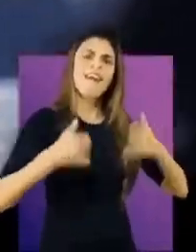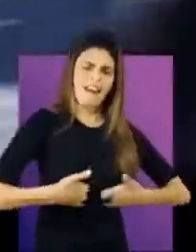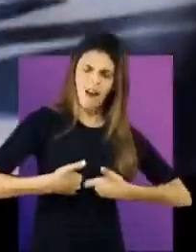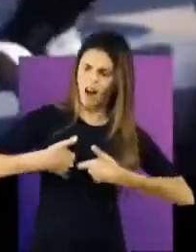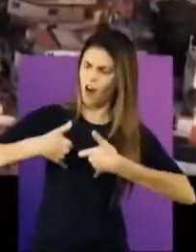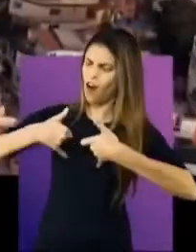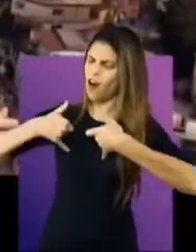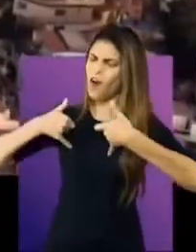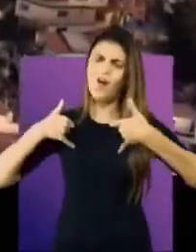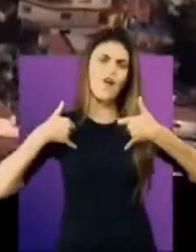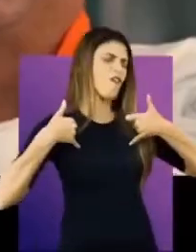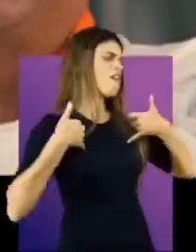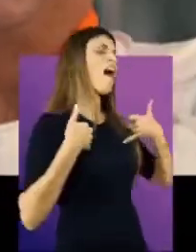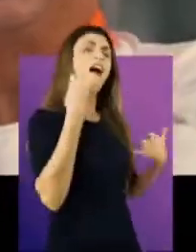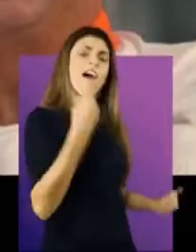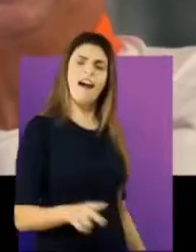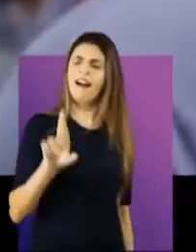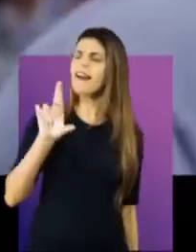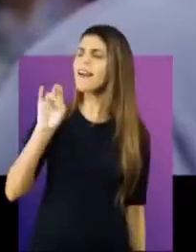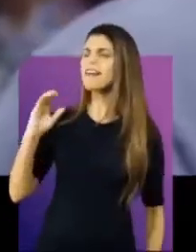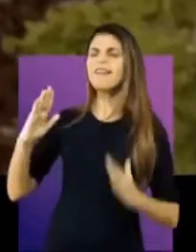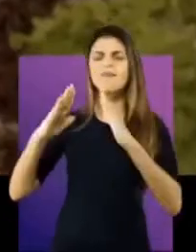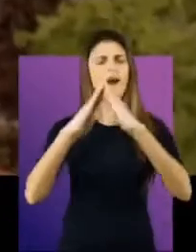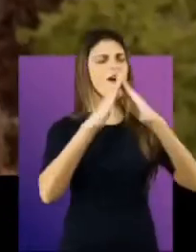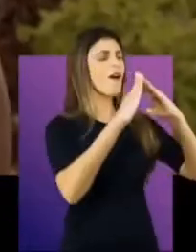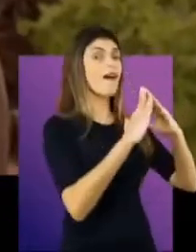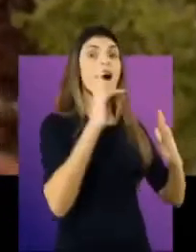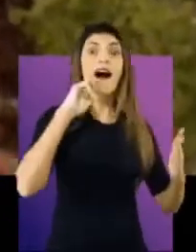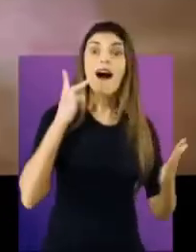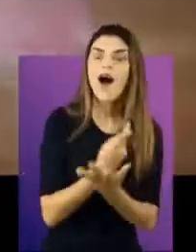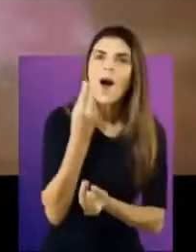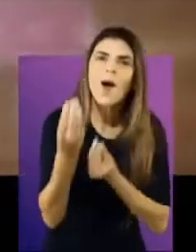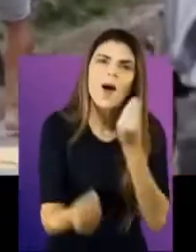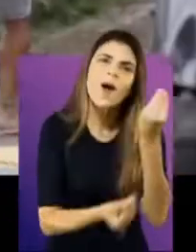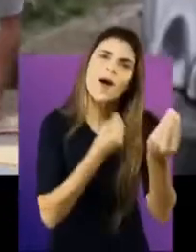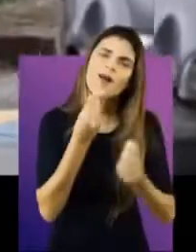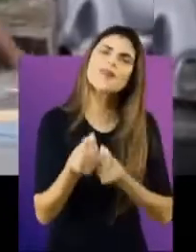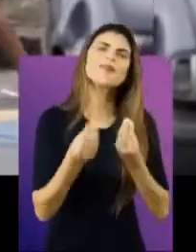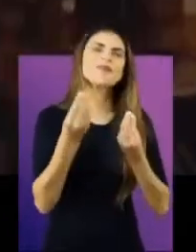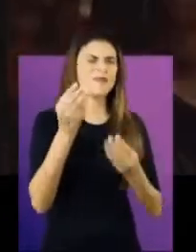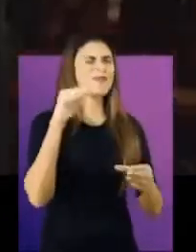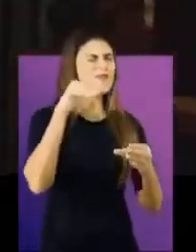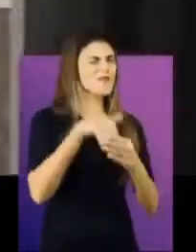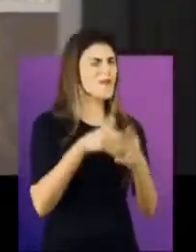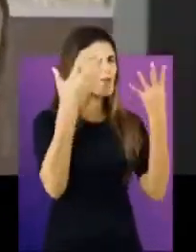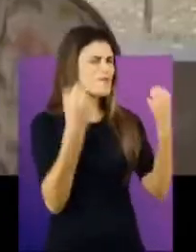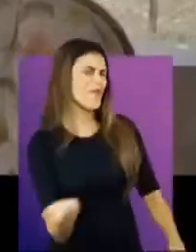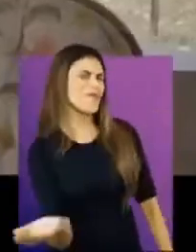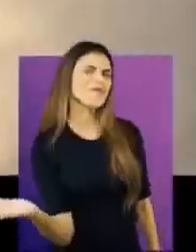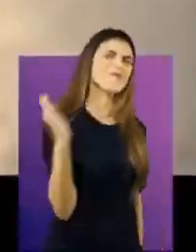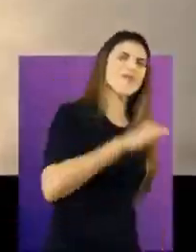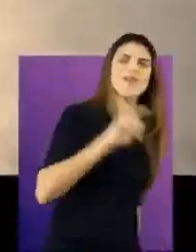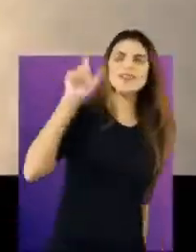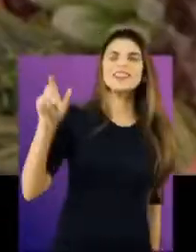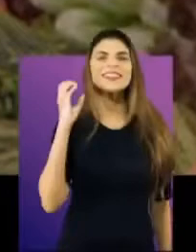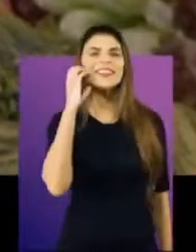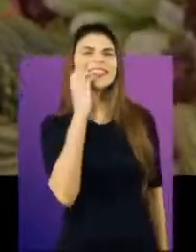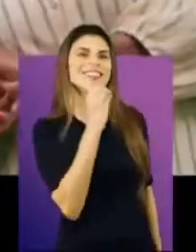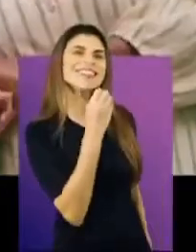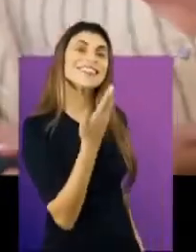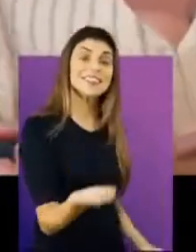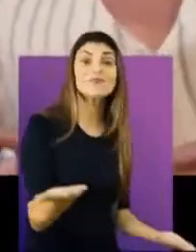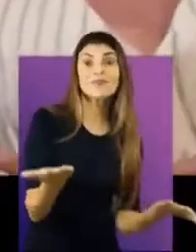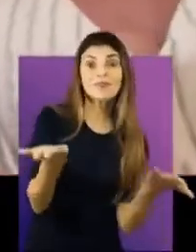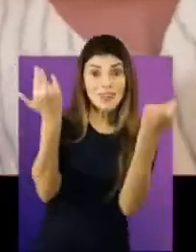voltar a se orgulhar Só tem um jeito disso tudo acontecer Bora com Cláudio, bora